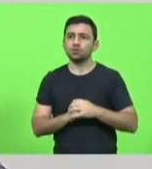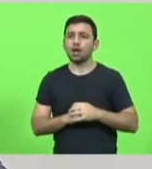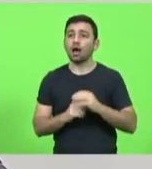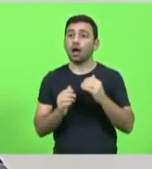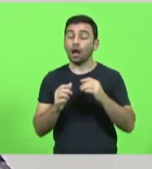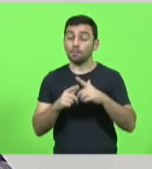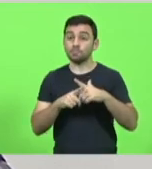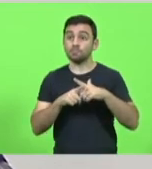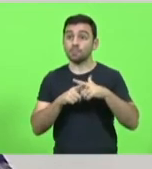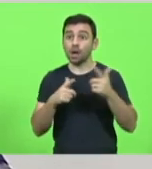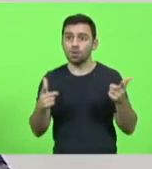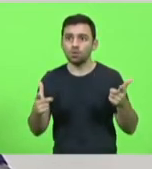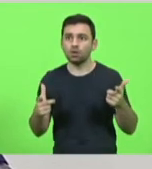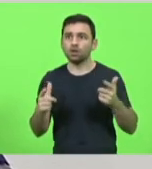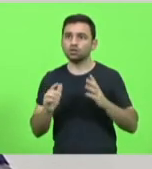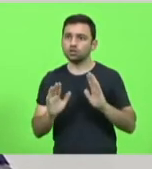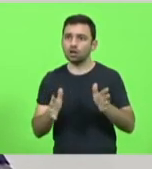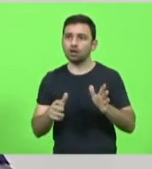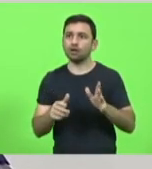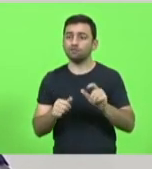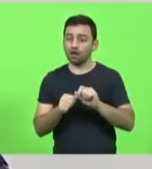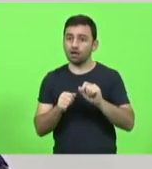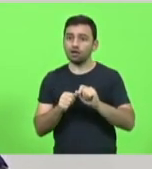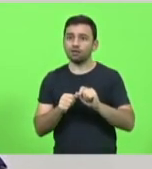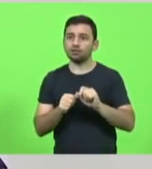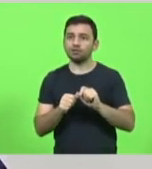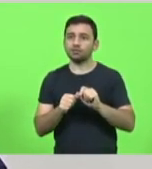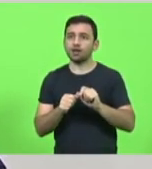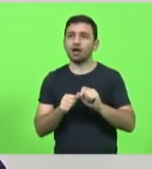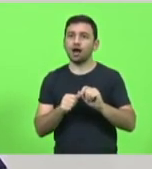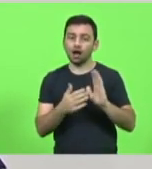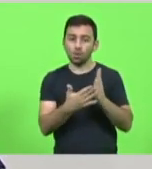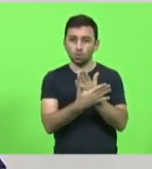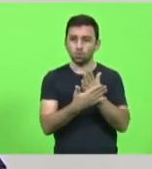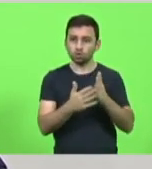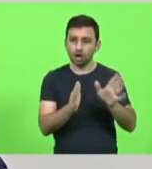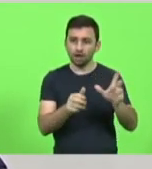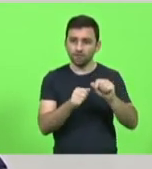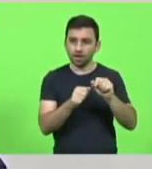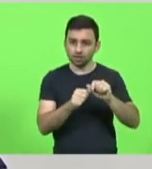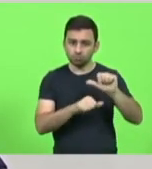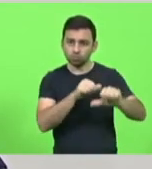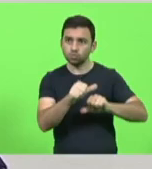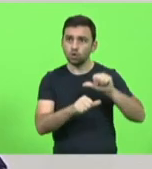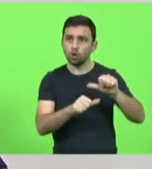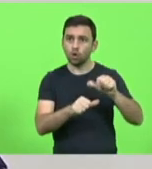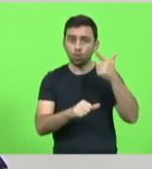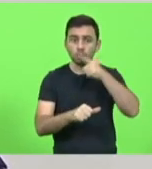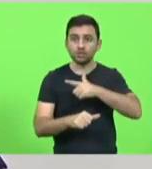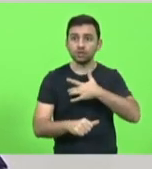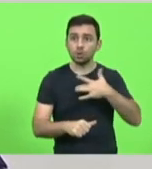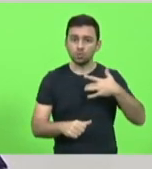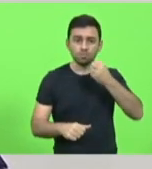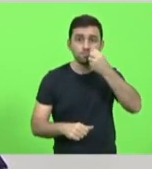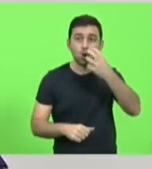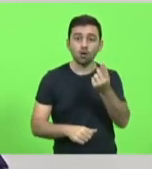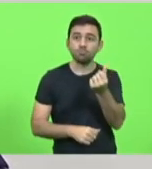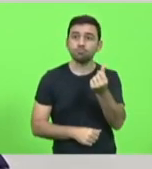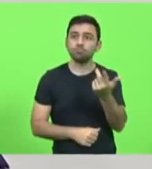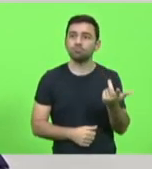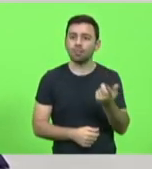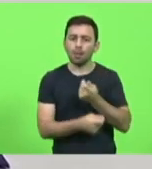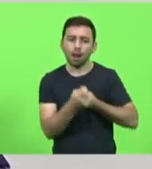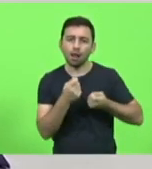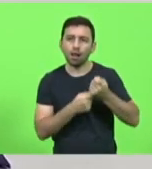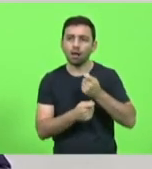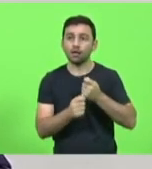fazendo. E aonde estão fazendo, está se tornando saudável financeiramente e dando uma